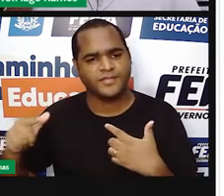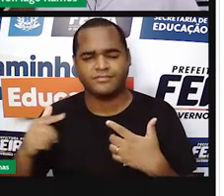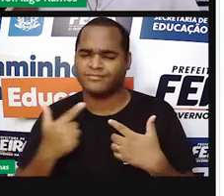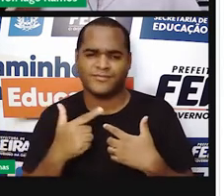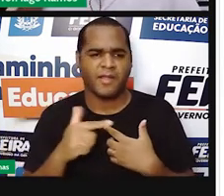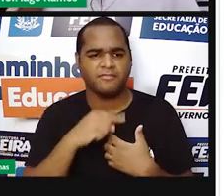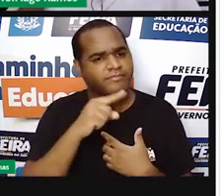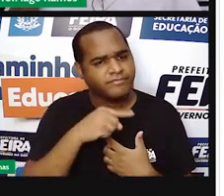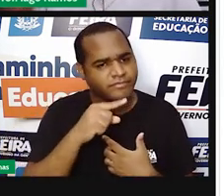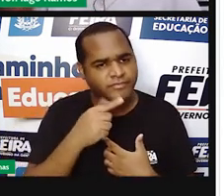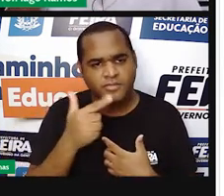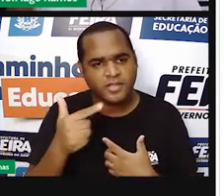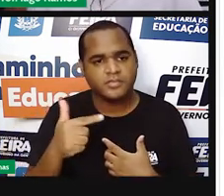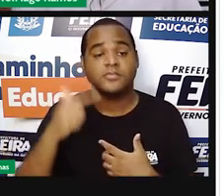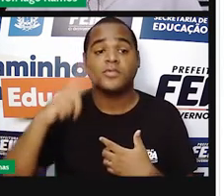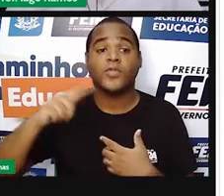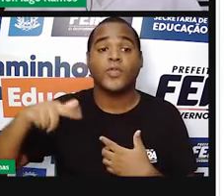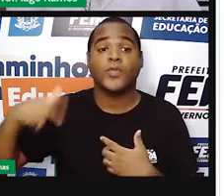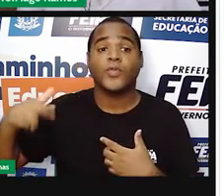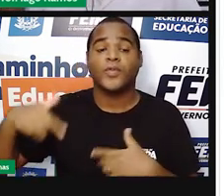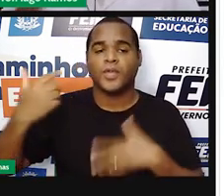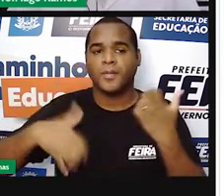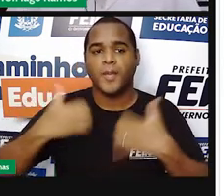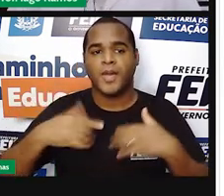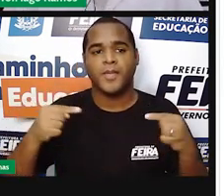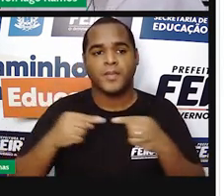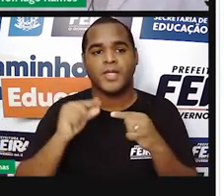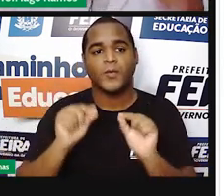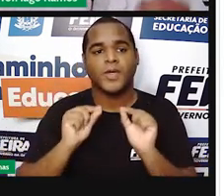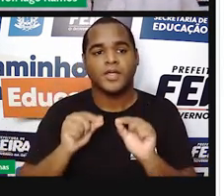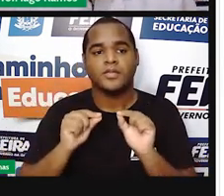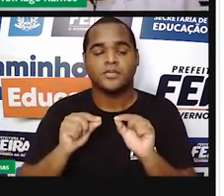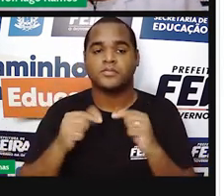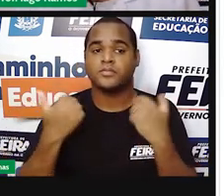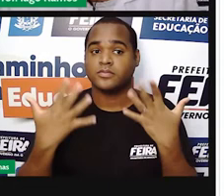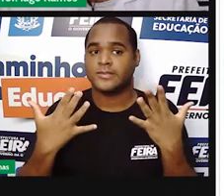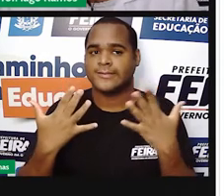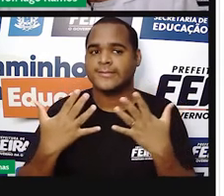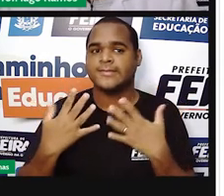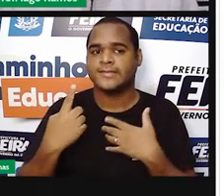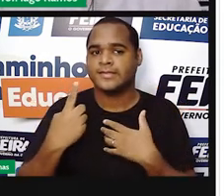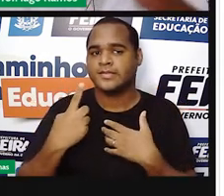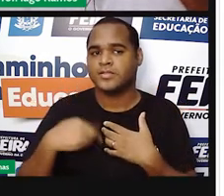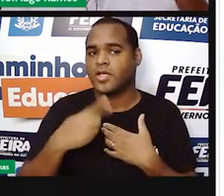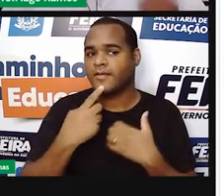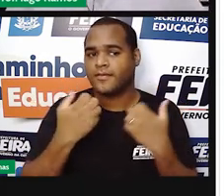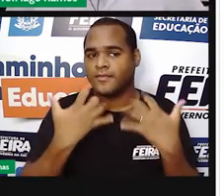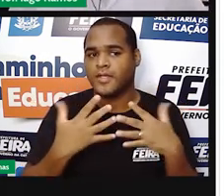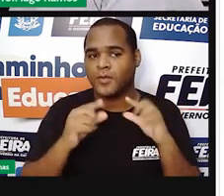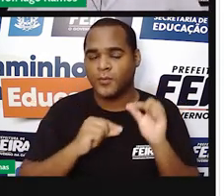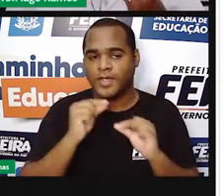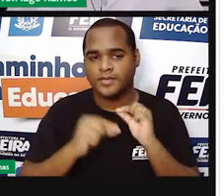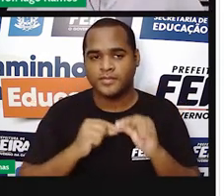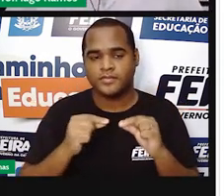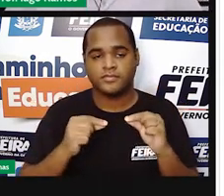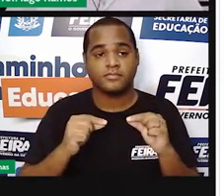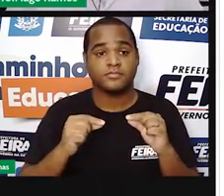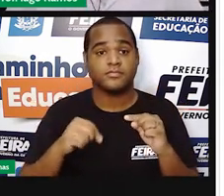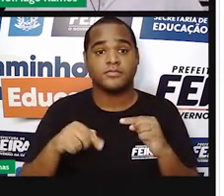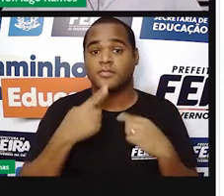repetição, não há um período. E o que eu estou querendo dizer para você? Que o número